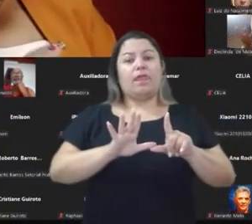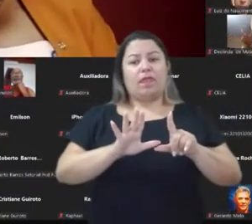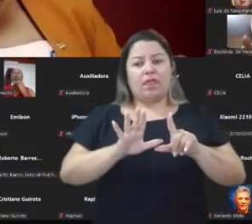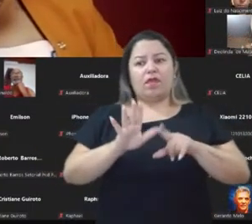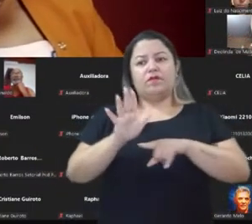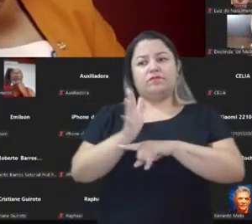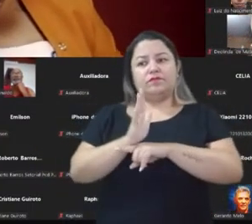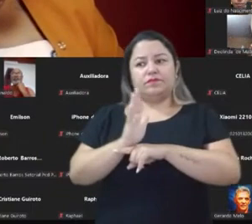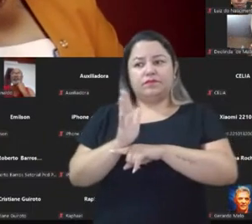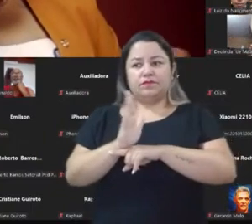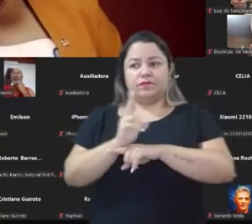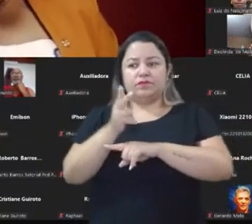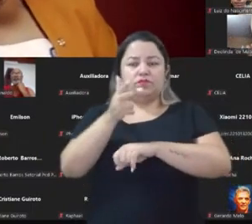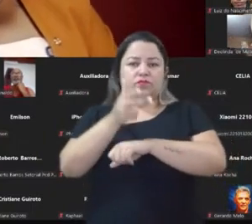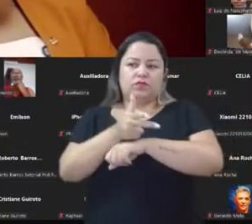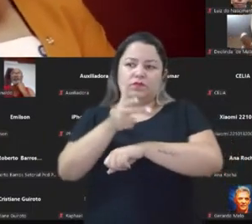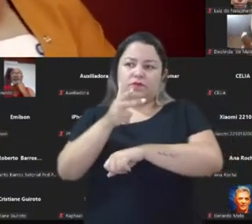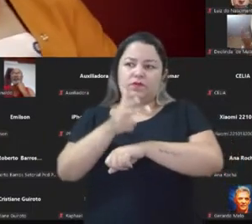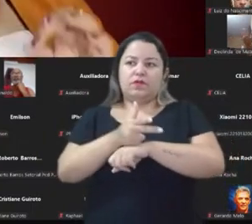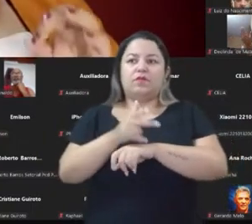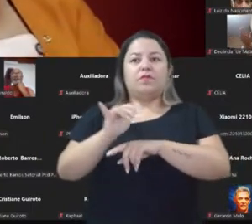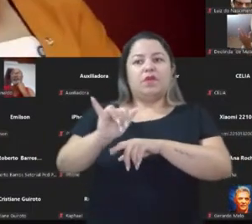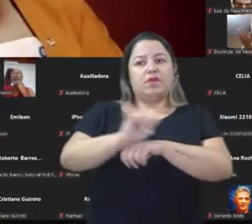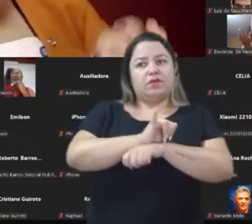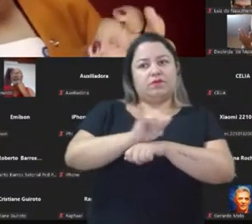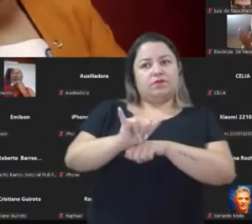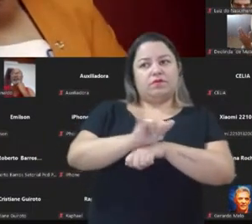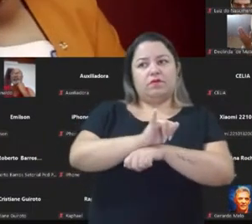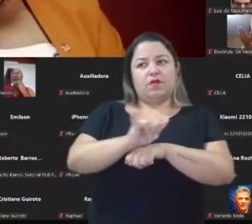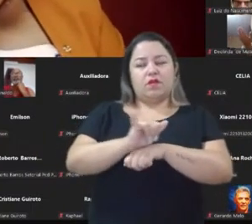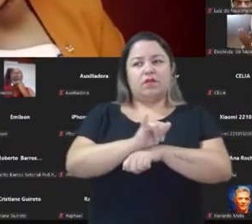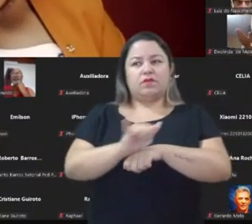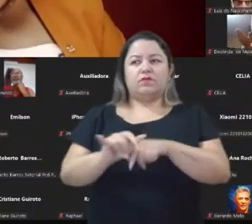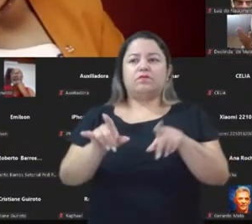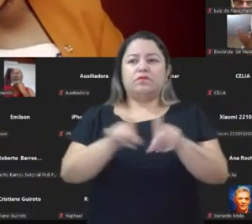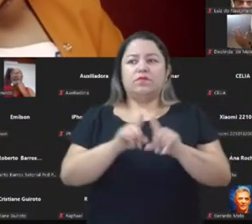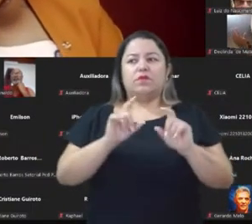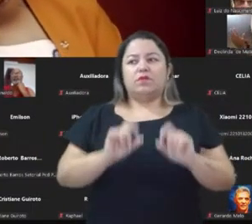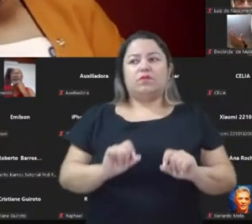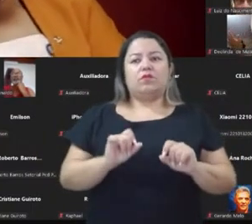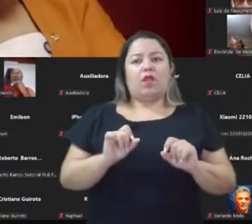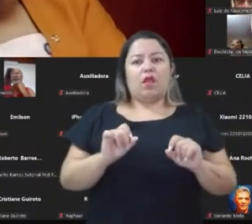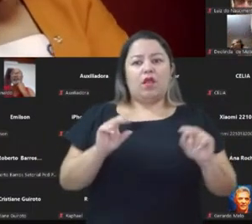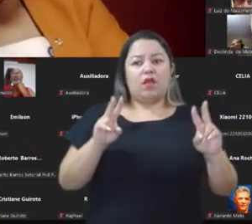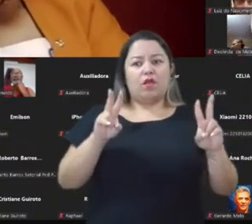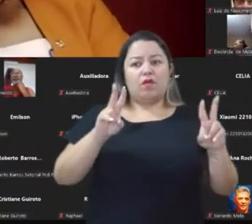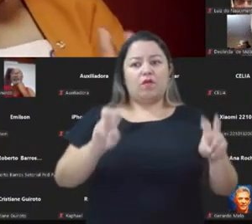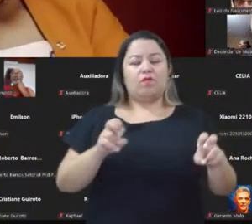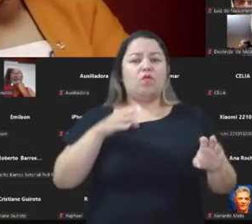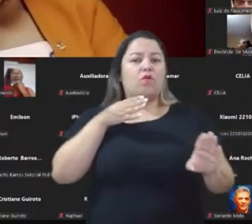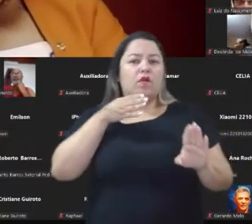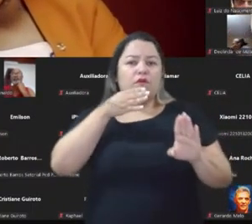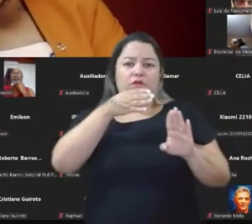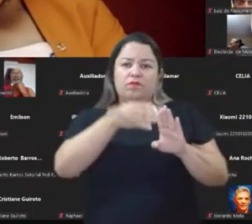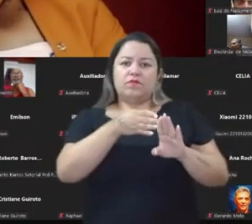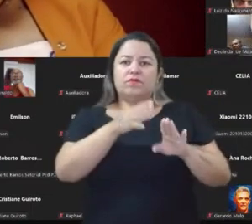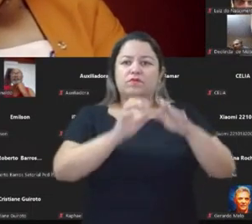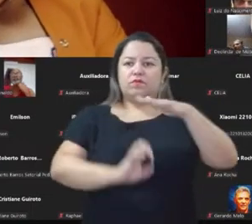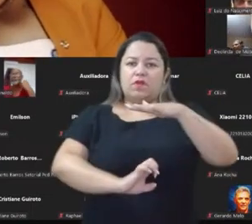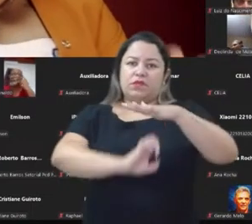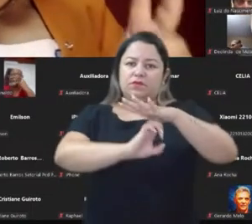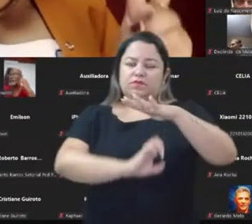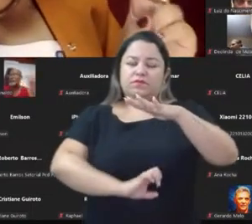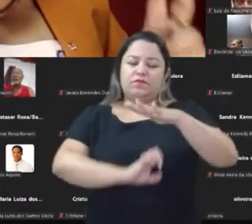reformulando também essa estratégia de entrega de conteúdo. O foco das empresas